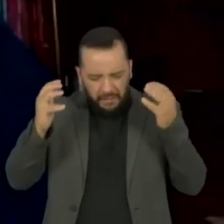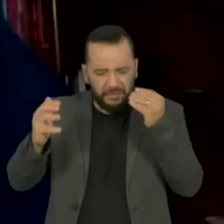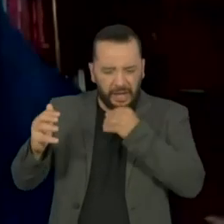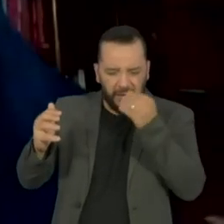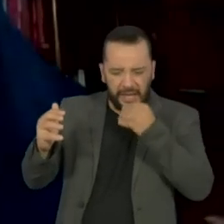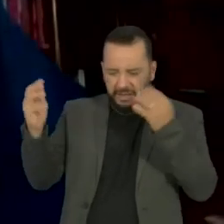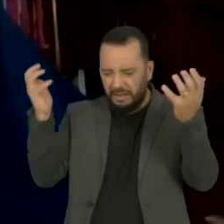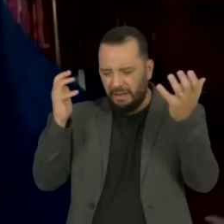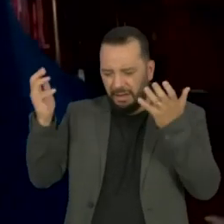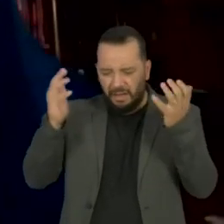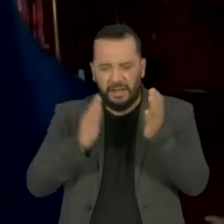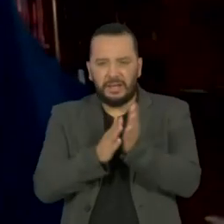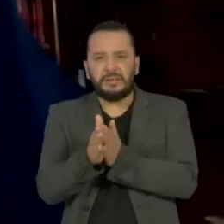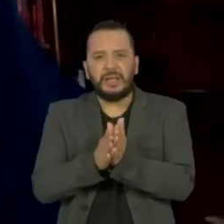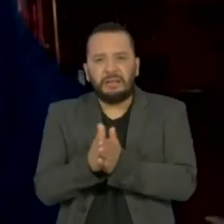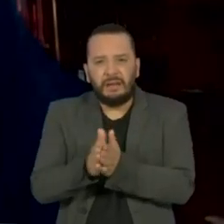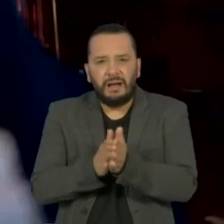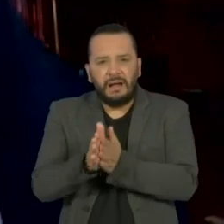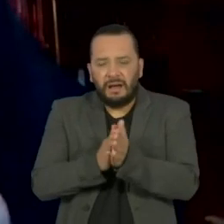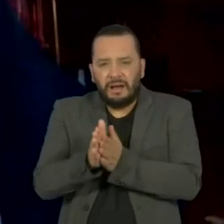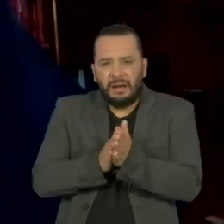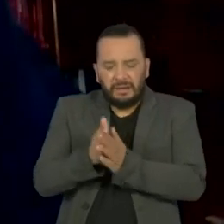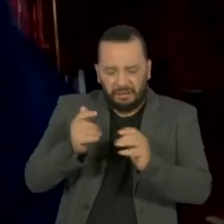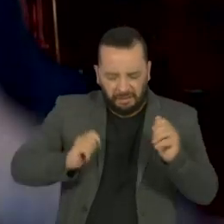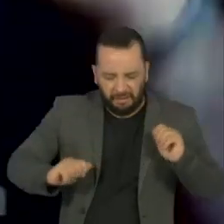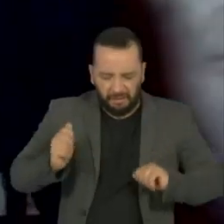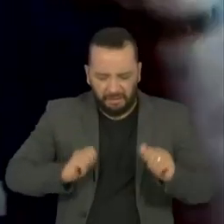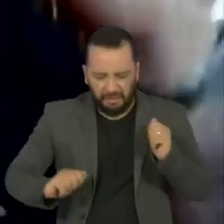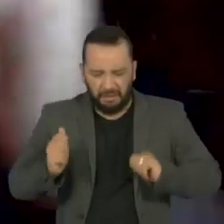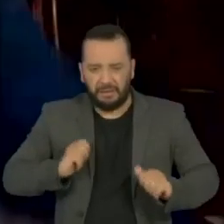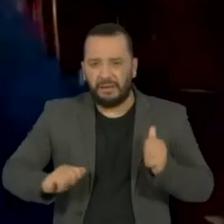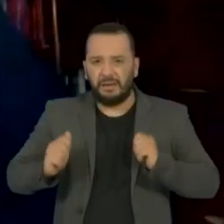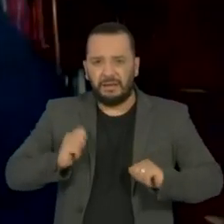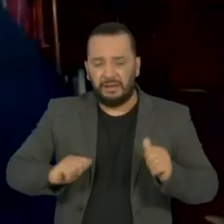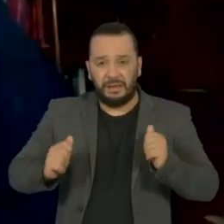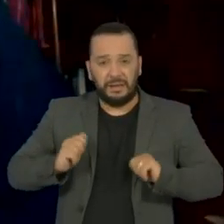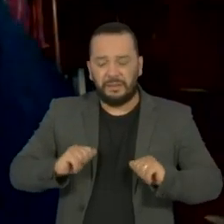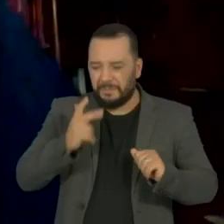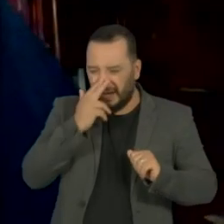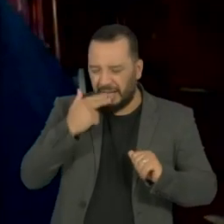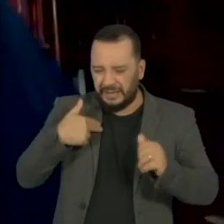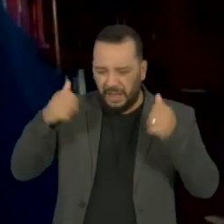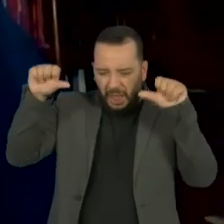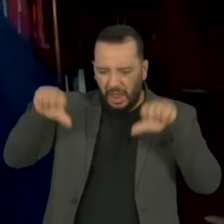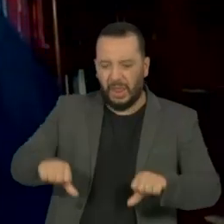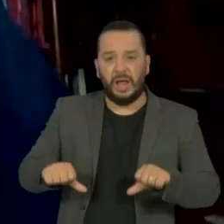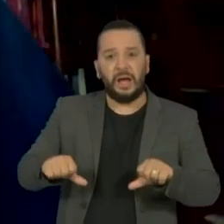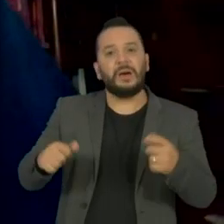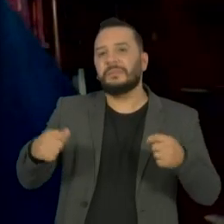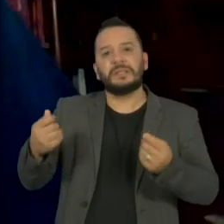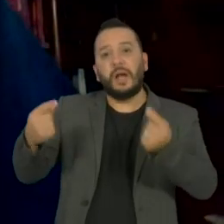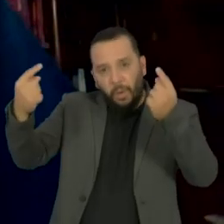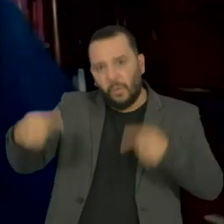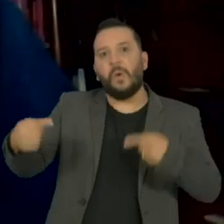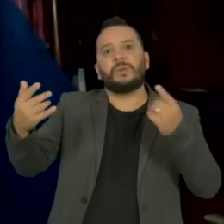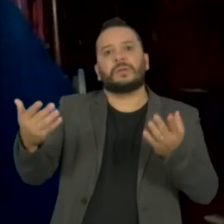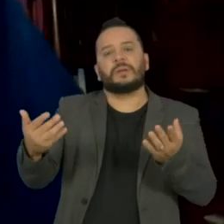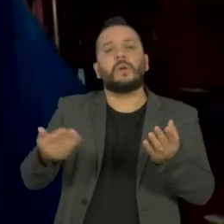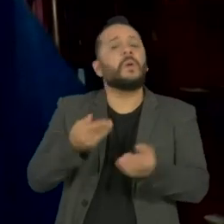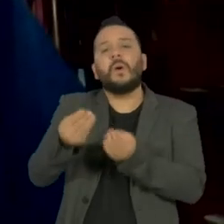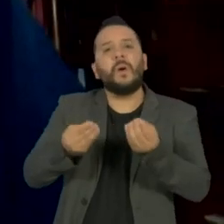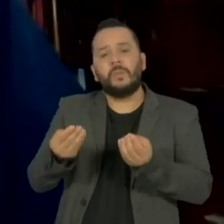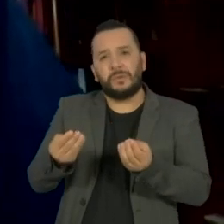ansiedades, que às vezes já estavam num certo patamar, para um patamar ainda mais elevado. Como é que a gente trata isso?